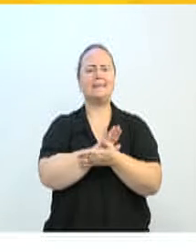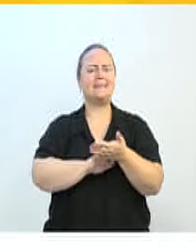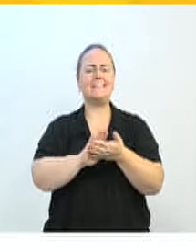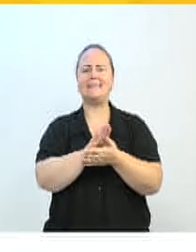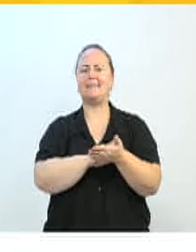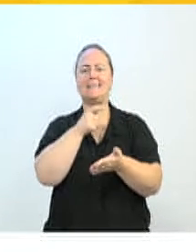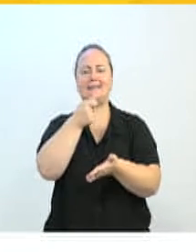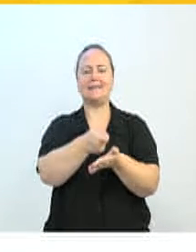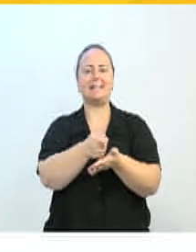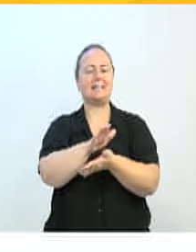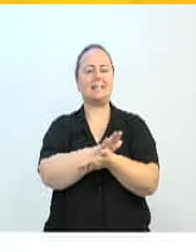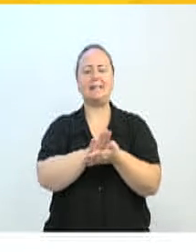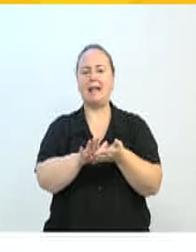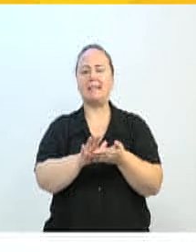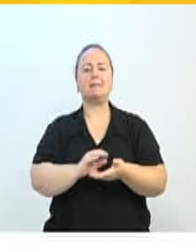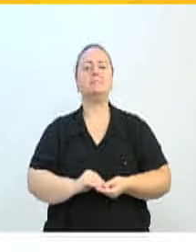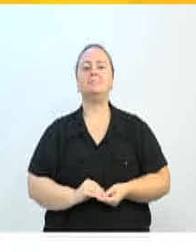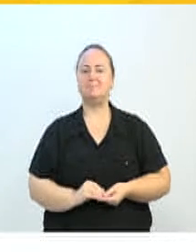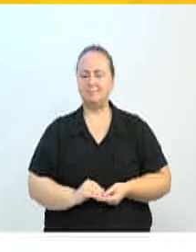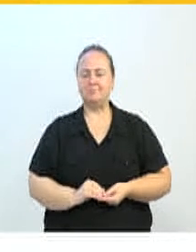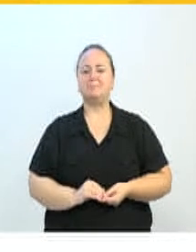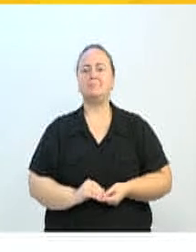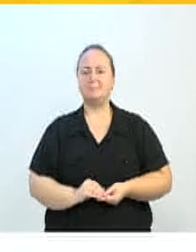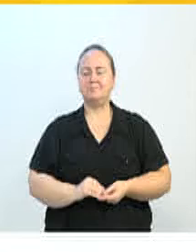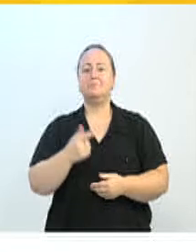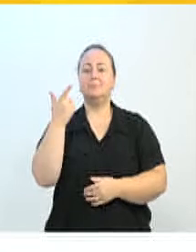pagaram nada, porque nós conseguimos